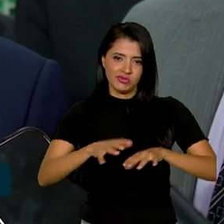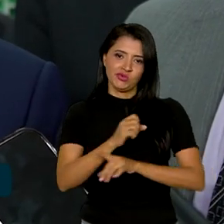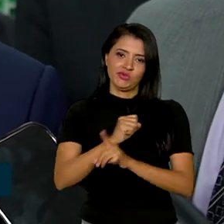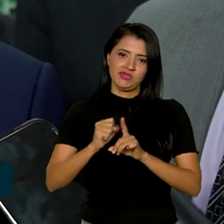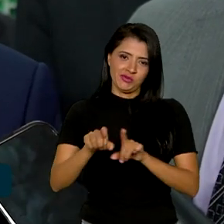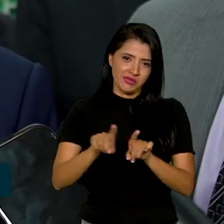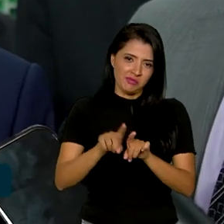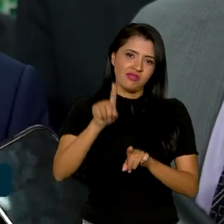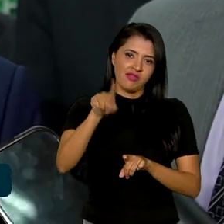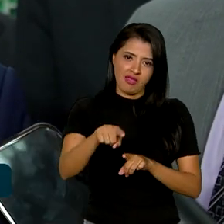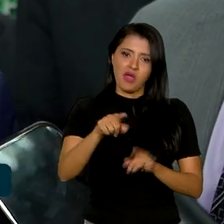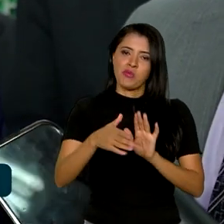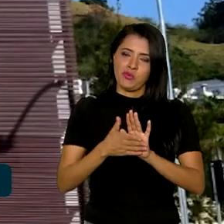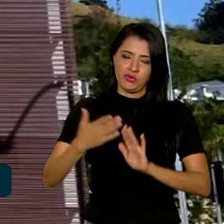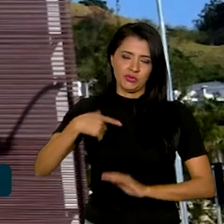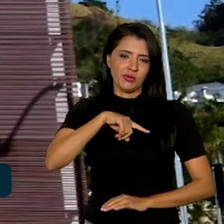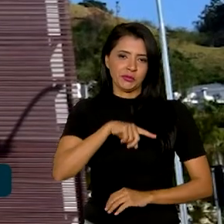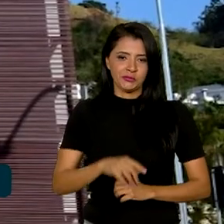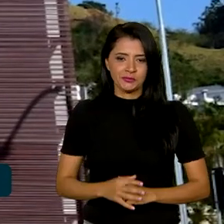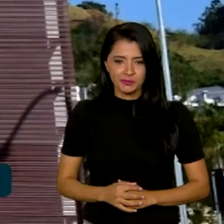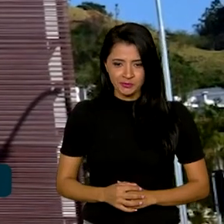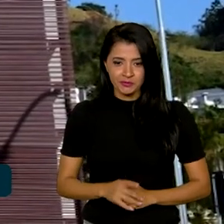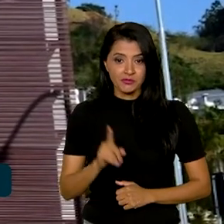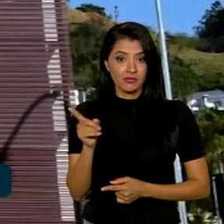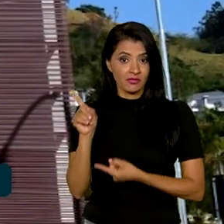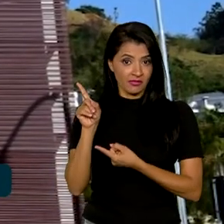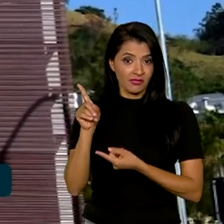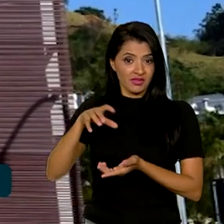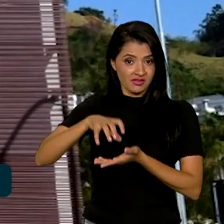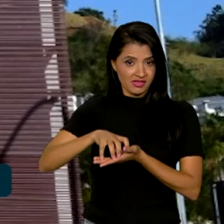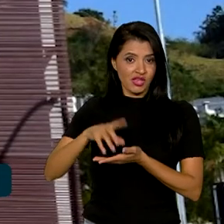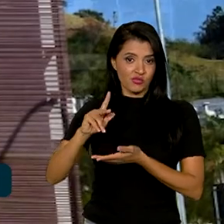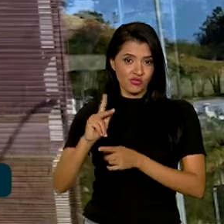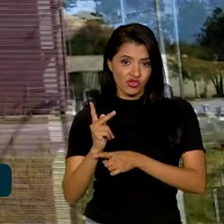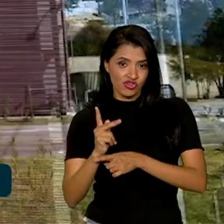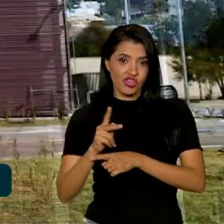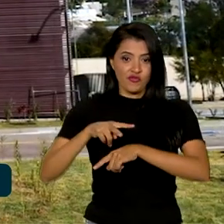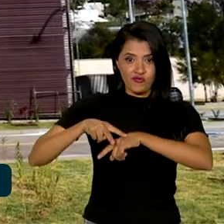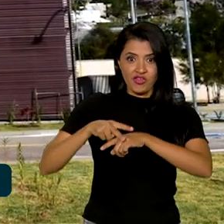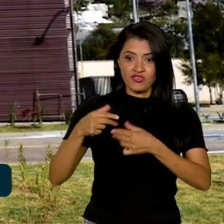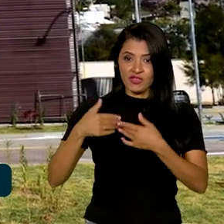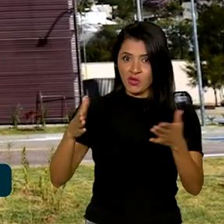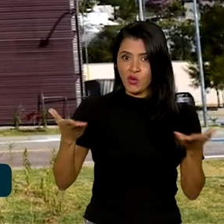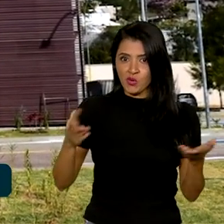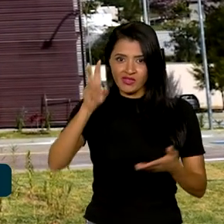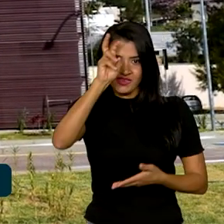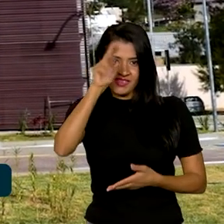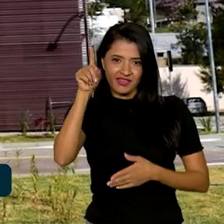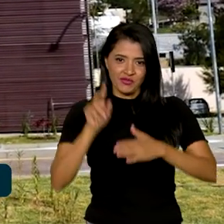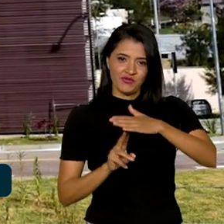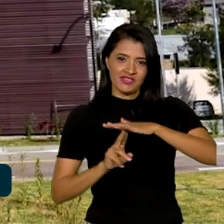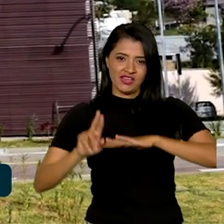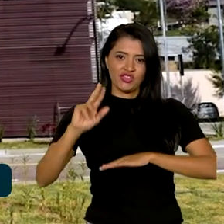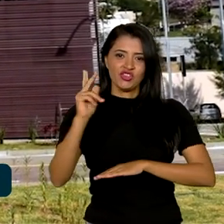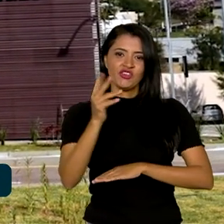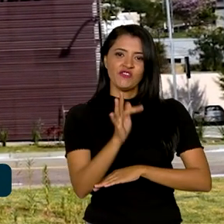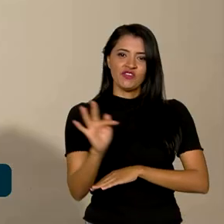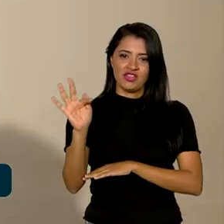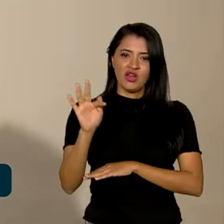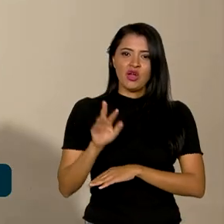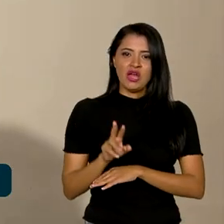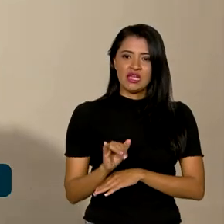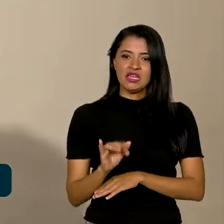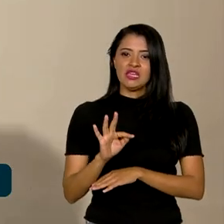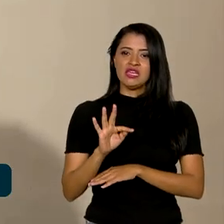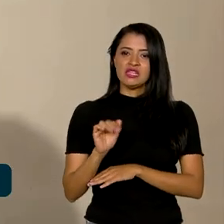social. É esse o nosso propósito. O Centro de Hidrogênio Verde, inaugurado nesta quinta-feira na Universidade Federal de Itajubá,